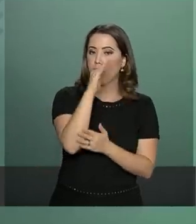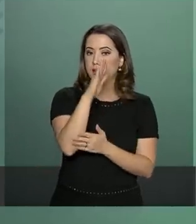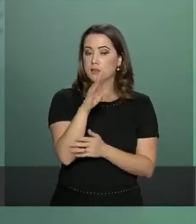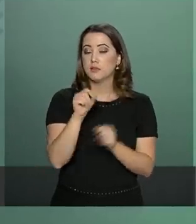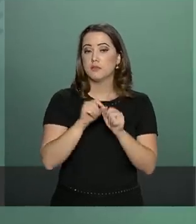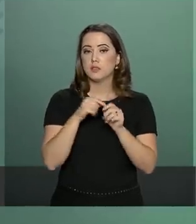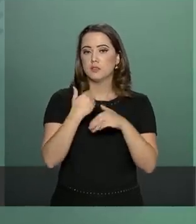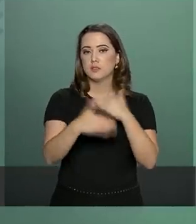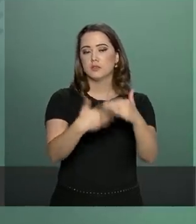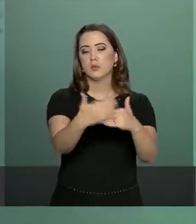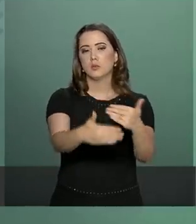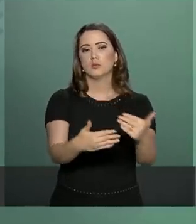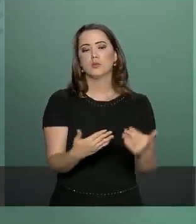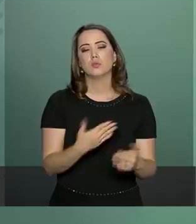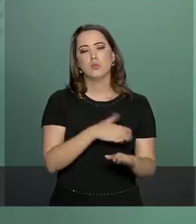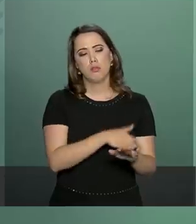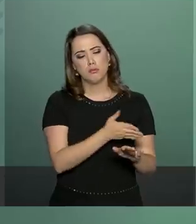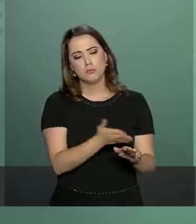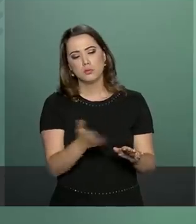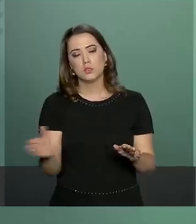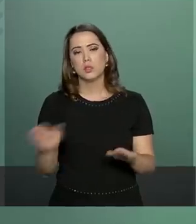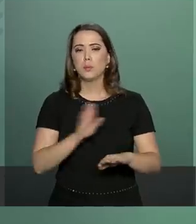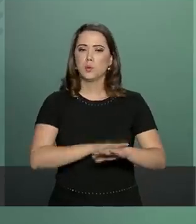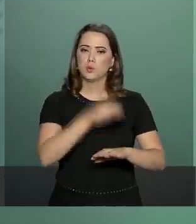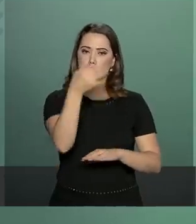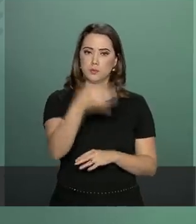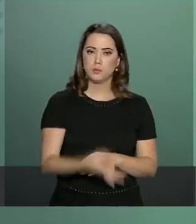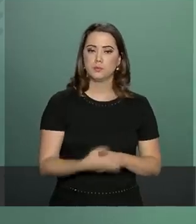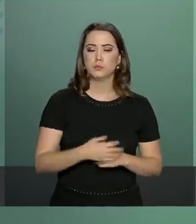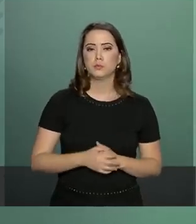o fará ao longo do tempo e no tempo necessário.